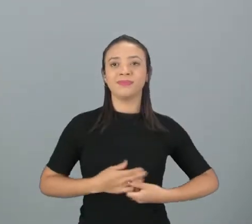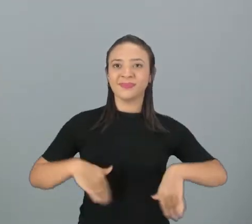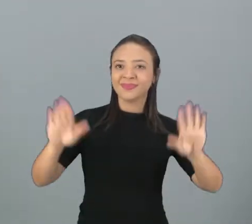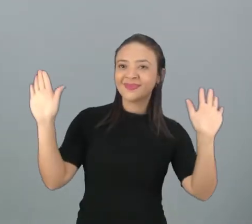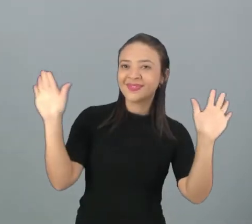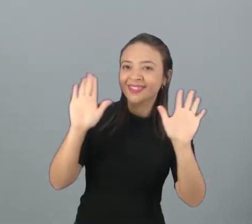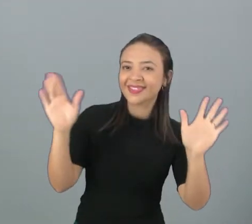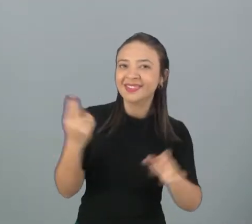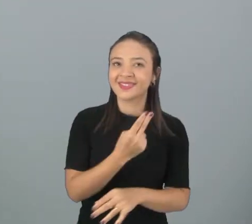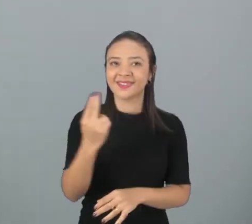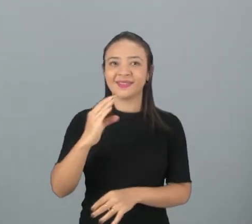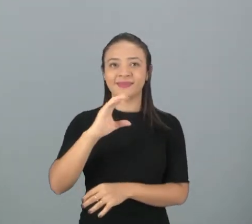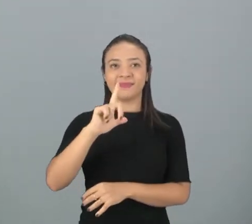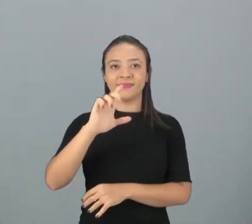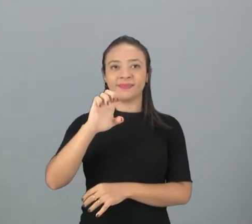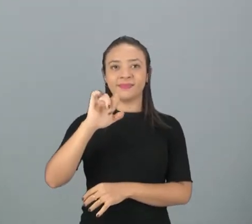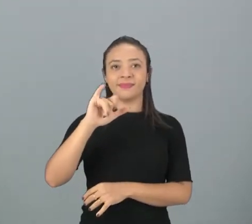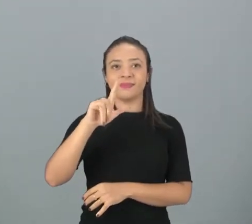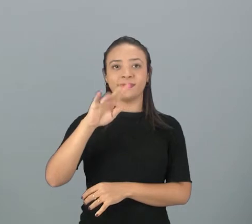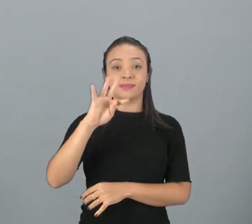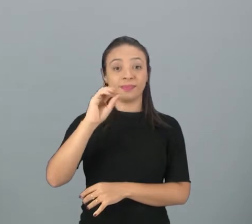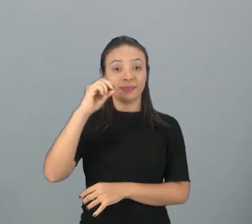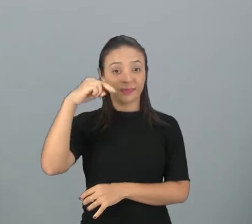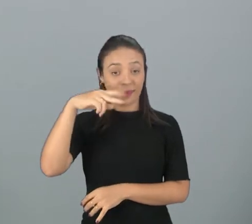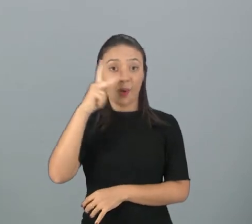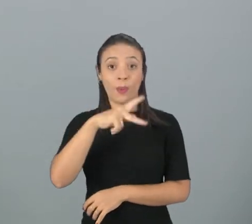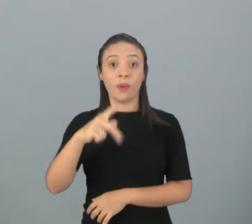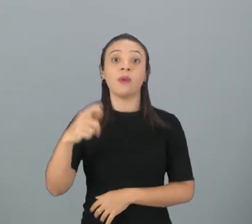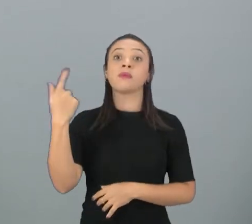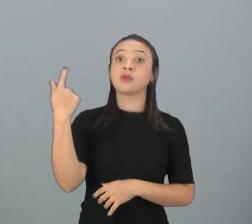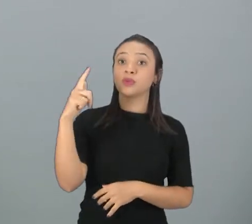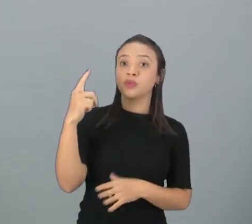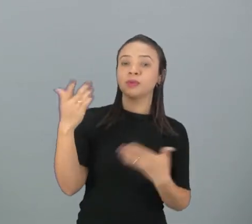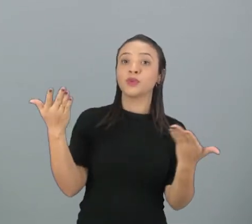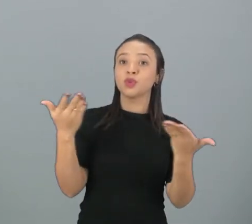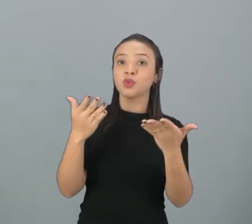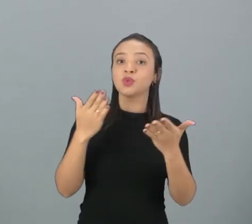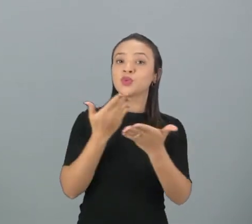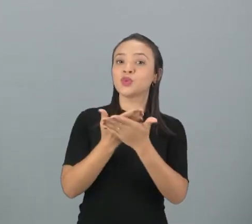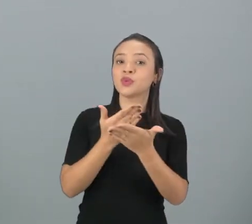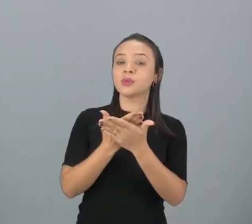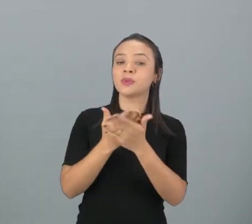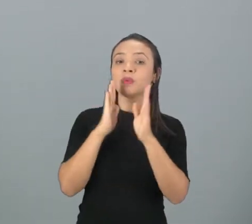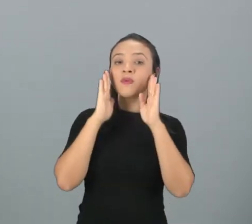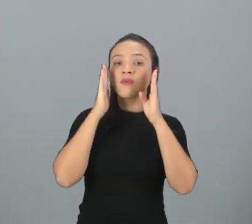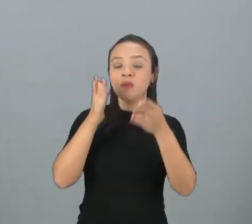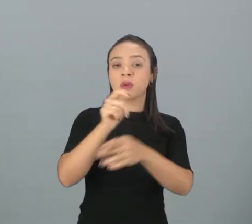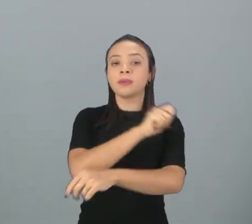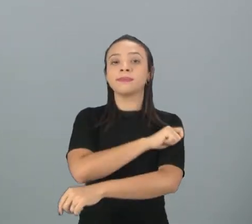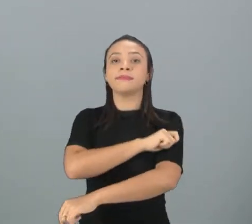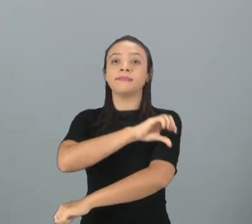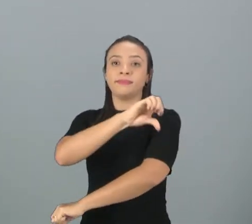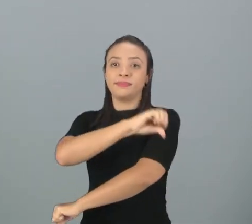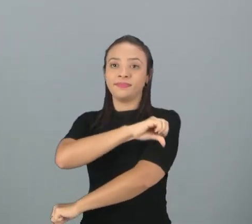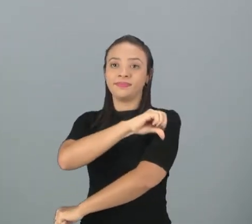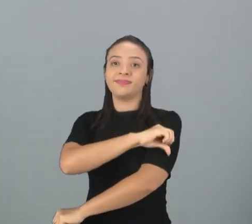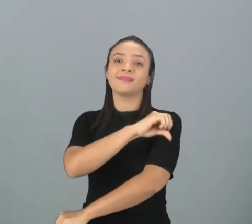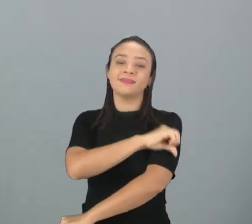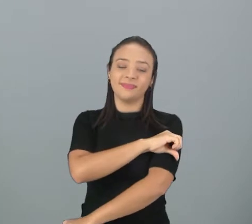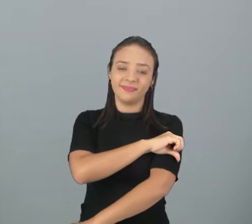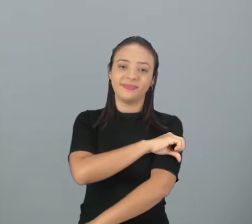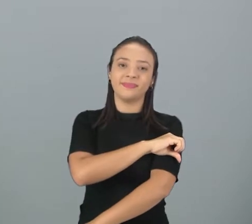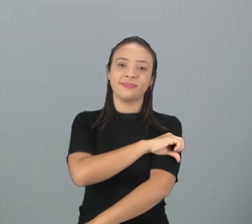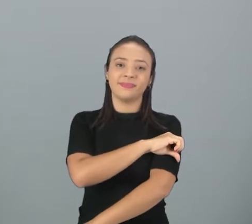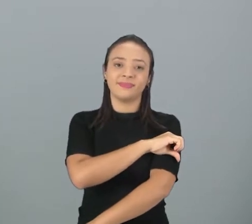Olá, meu nome é Cleio Tamaral, professor de Geografia, e o nosso estudo é voltado para os alunos do 9º ano do